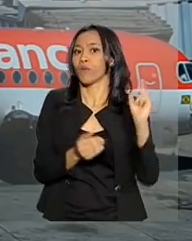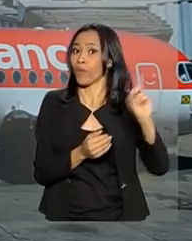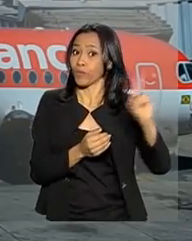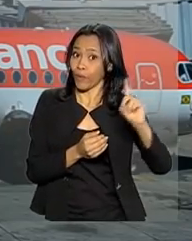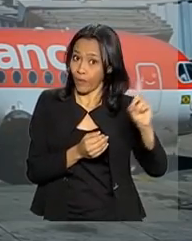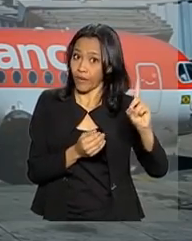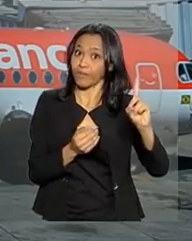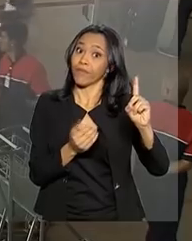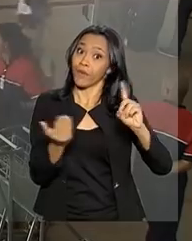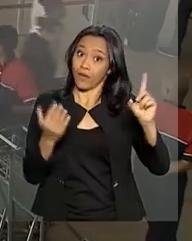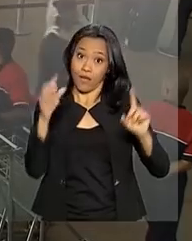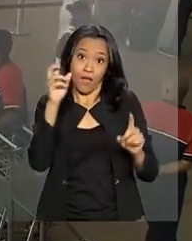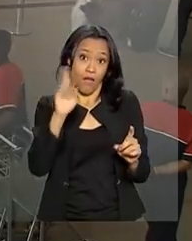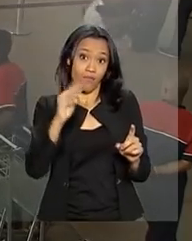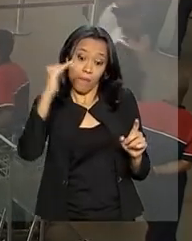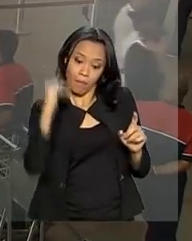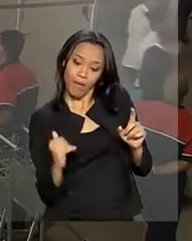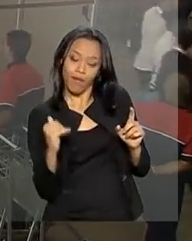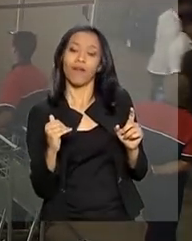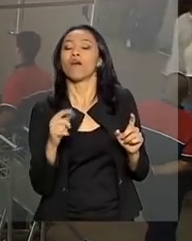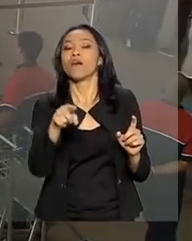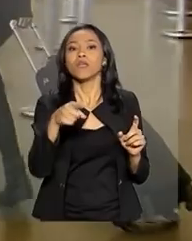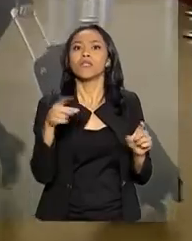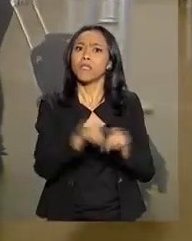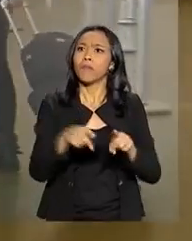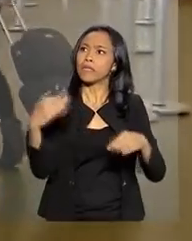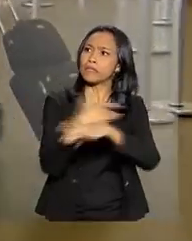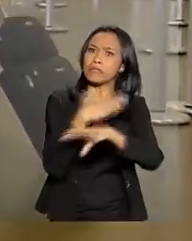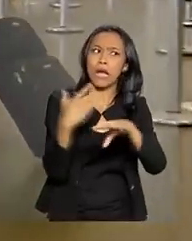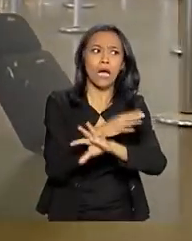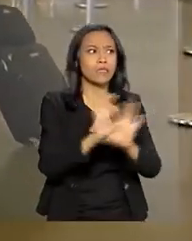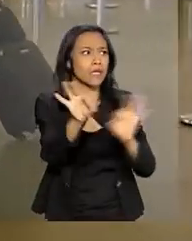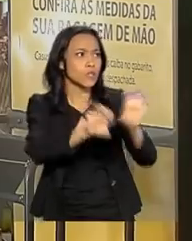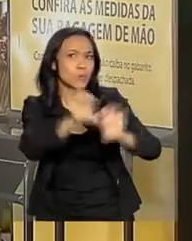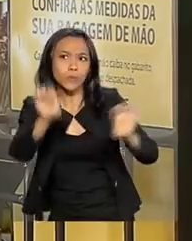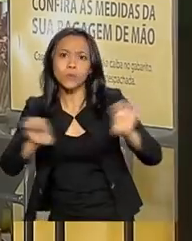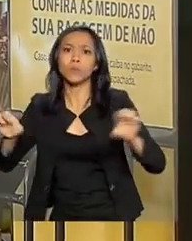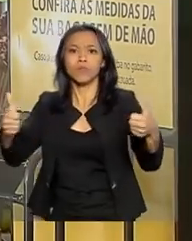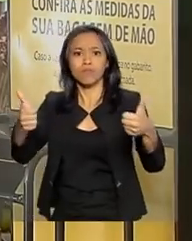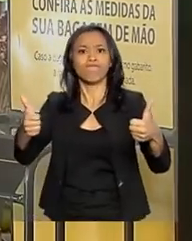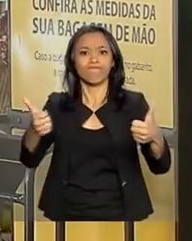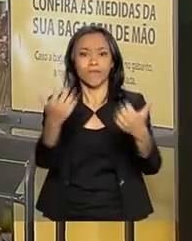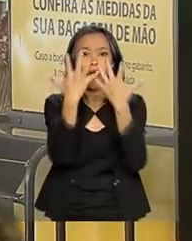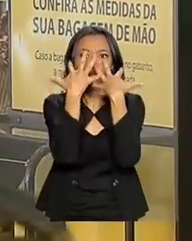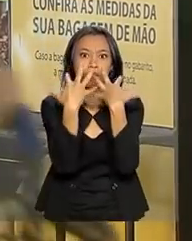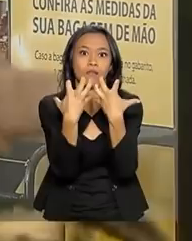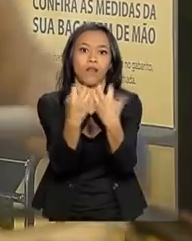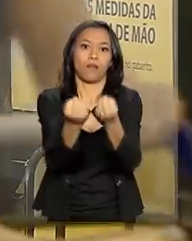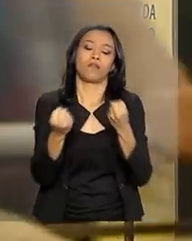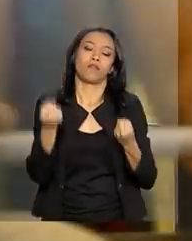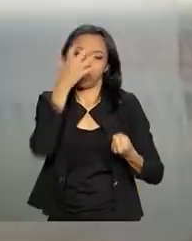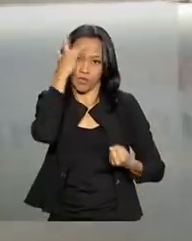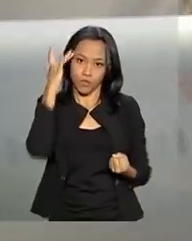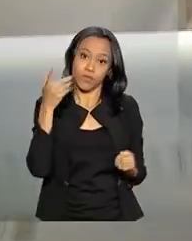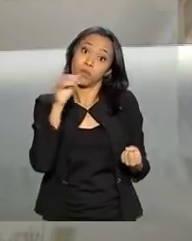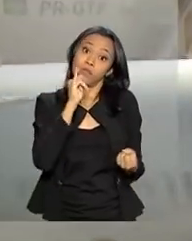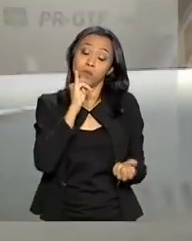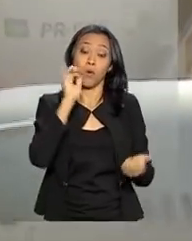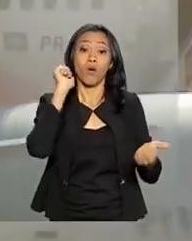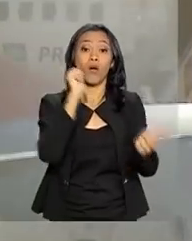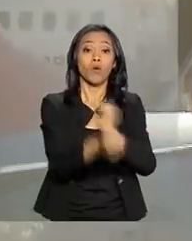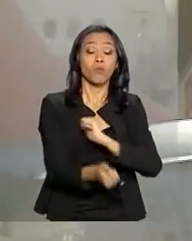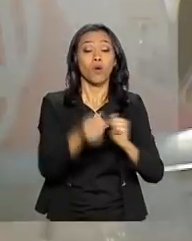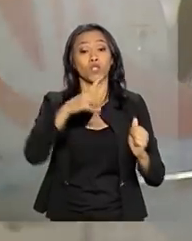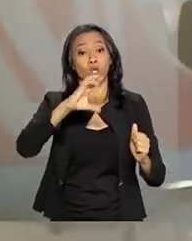A melhora da infraestrutura dos aeroportos e das cidades também influencia. Além disso, o governo acredita que eventos como a Copa do Mundo